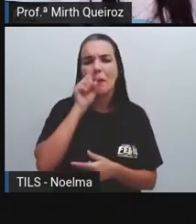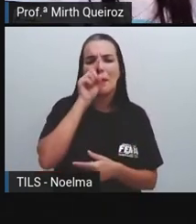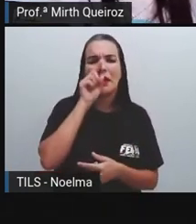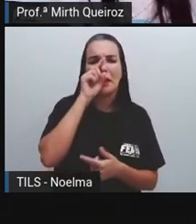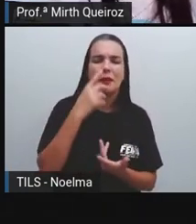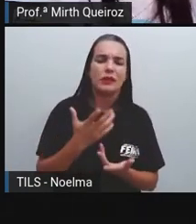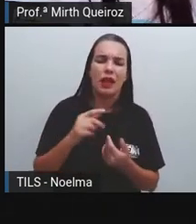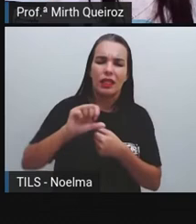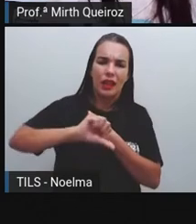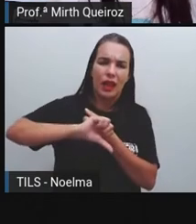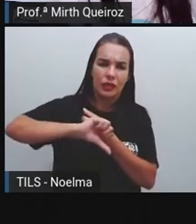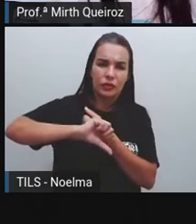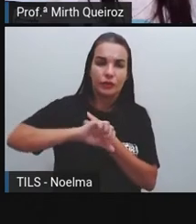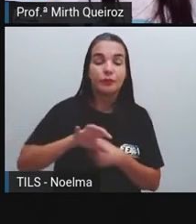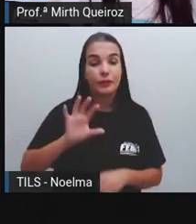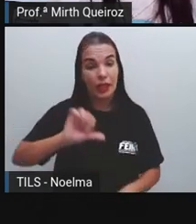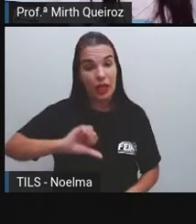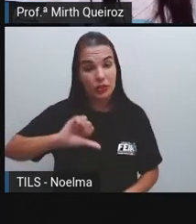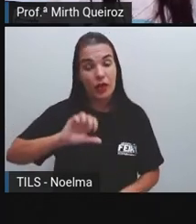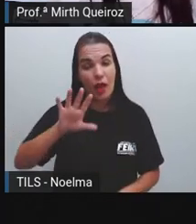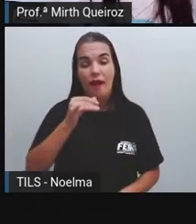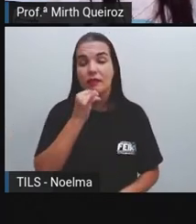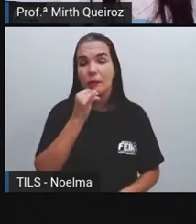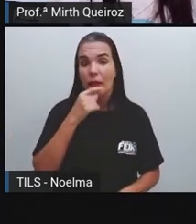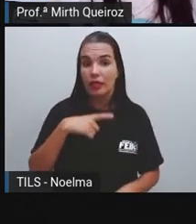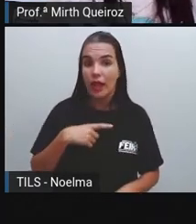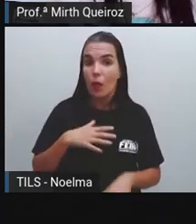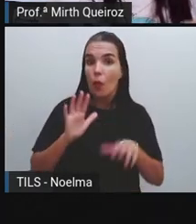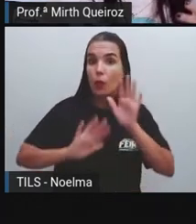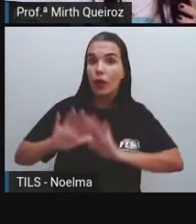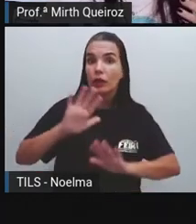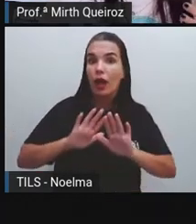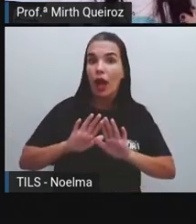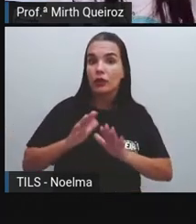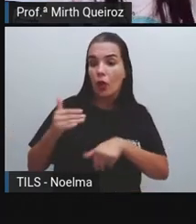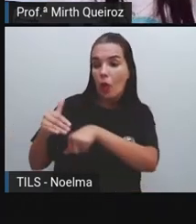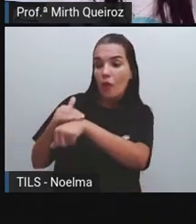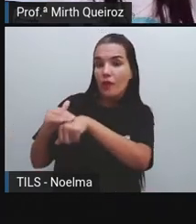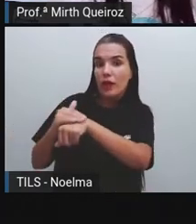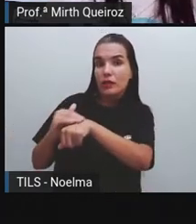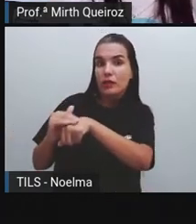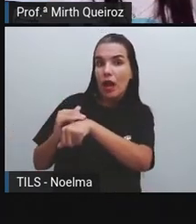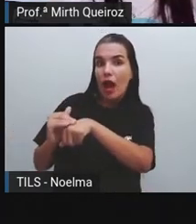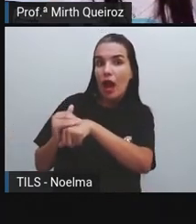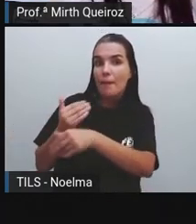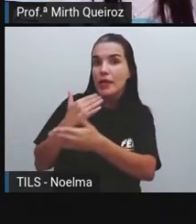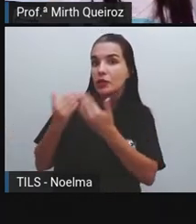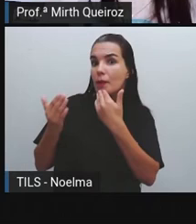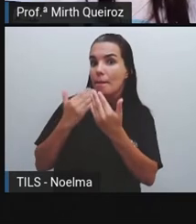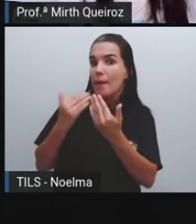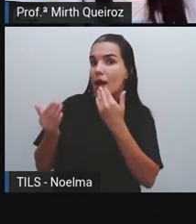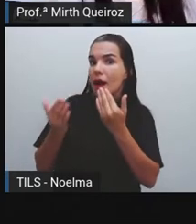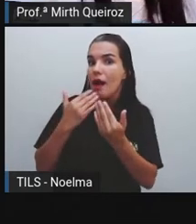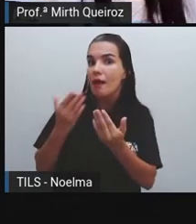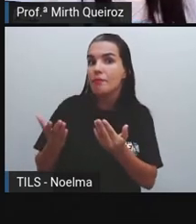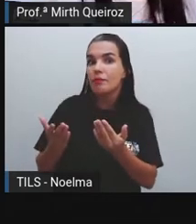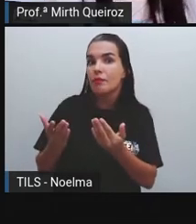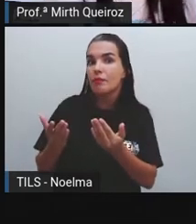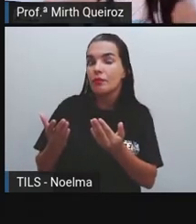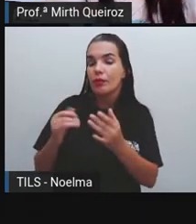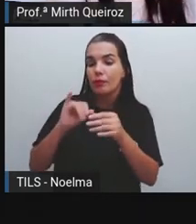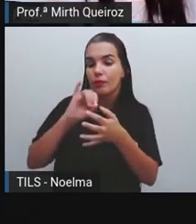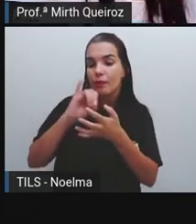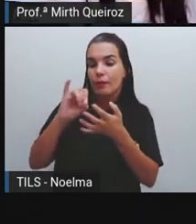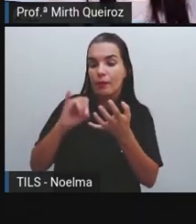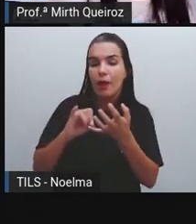A gente tem que tomar Muito cuidado Com quem a gente conversa Nas redes sociais Nós temos Podemos estar conversando Com uma pessoa Sem saber Quem é essa pessoa E